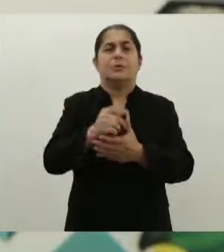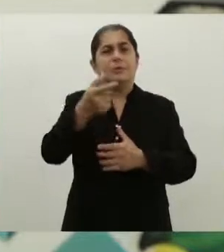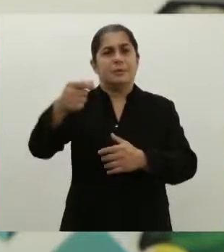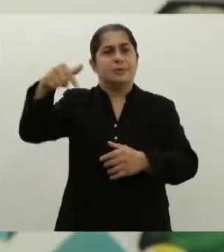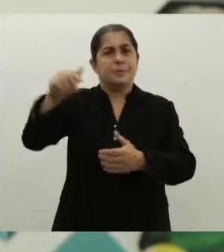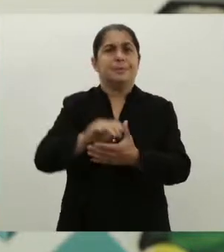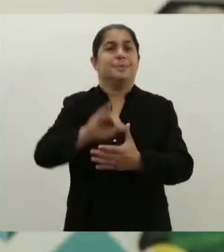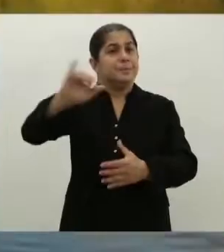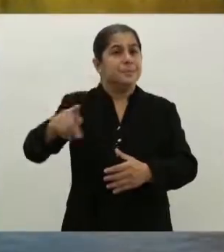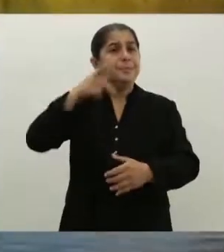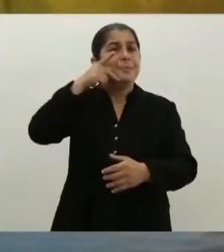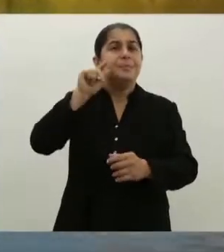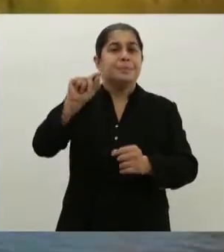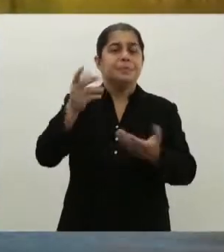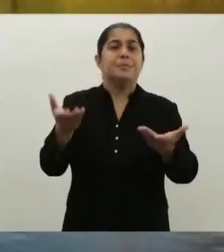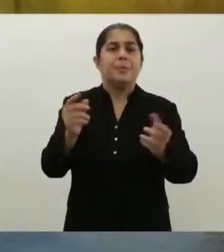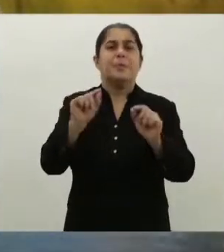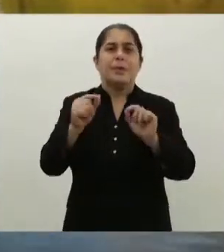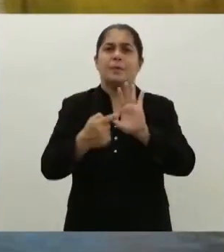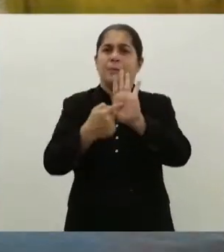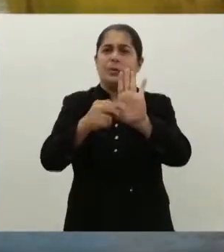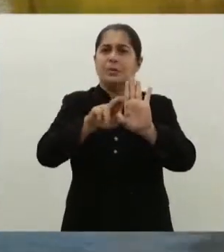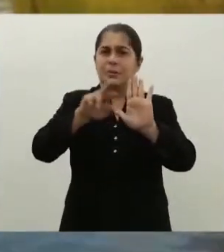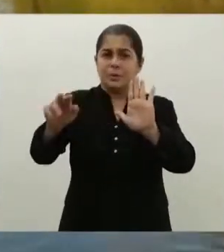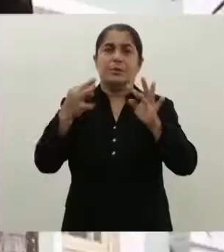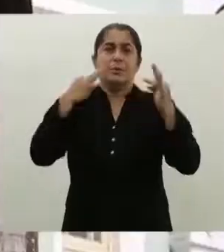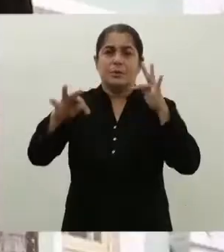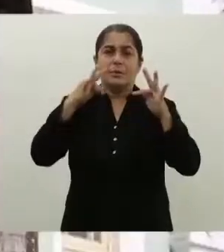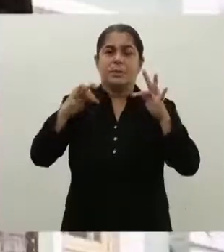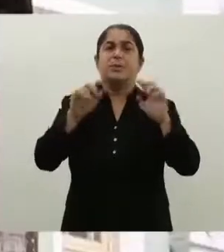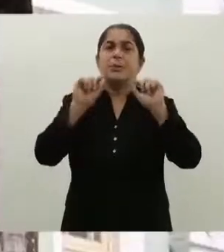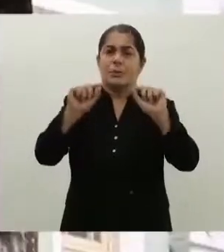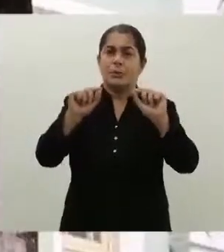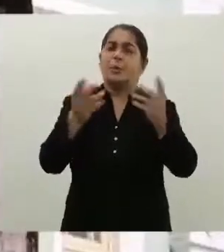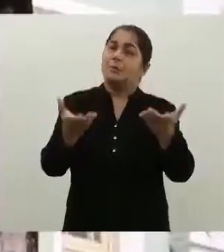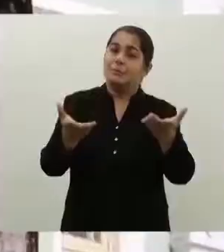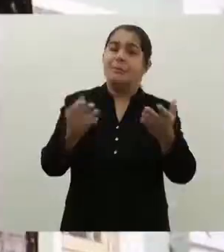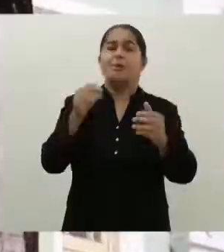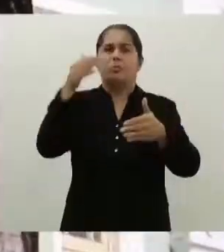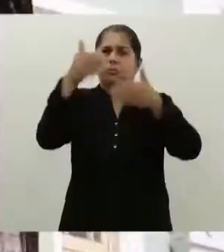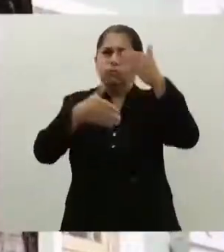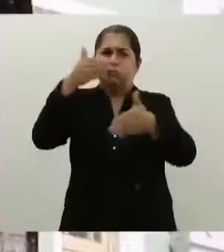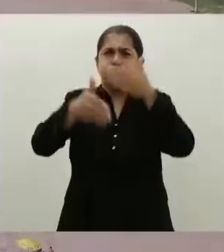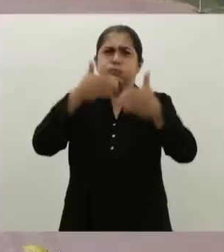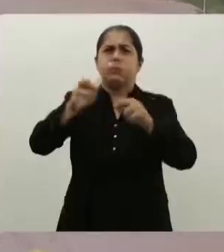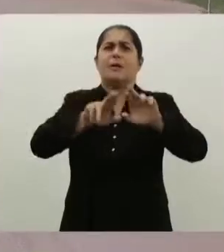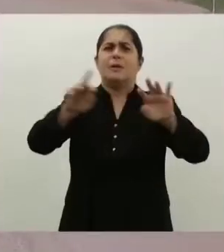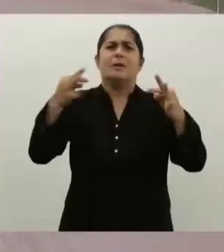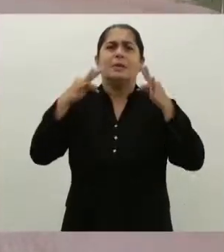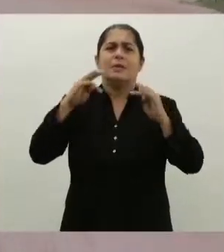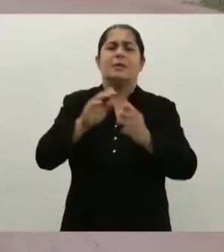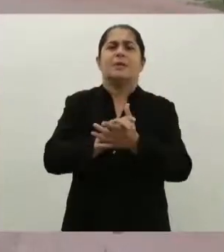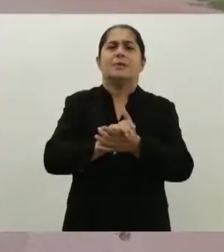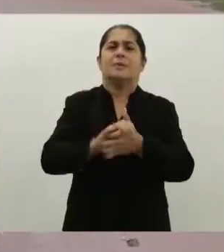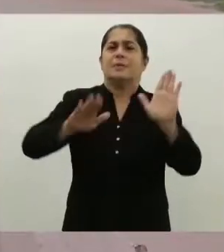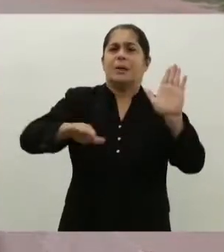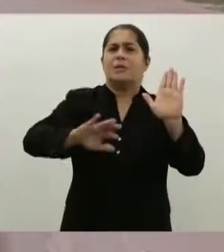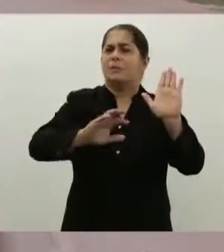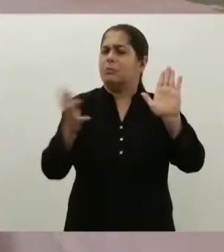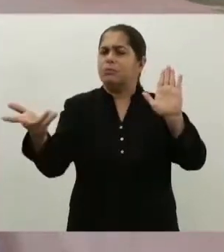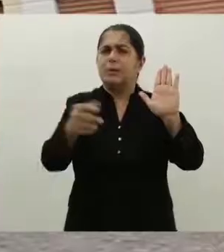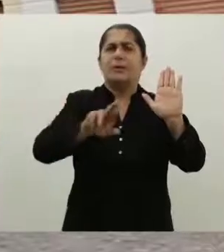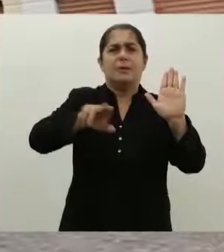2017. João Pessoa não ganha destaque no roteiro turístico brasileiro à toa. Além de um litoral